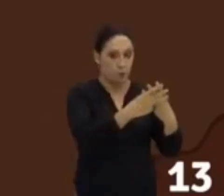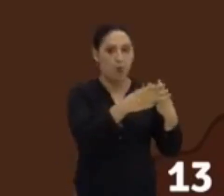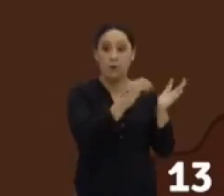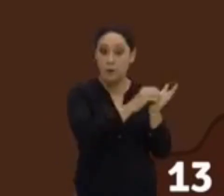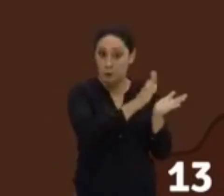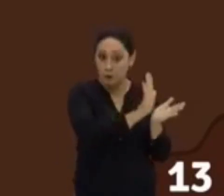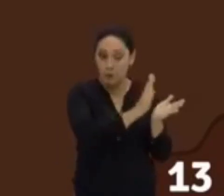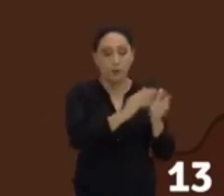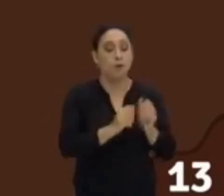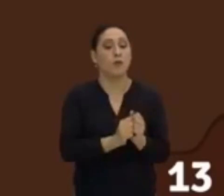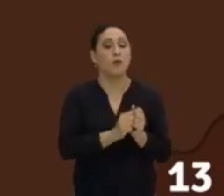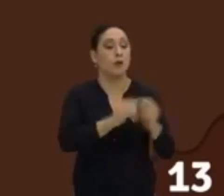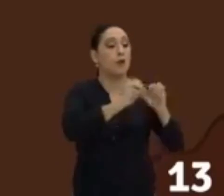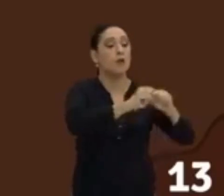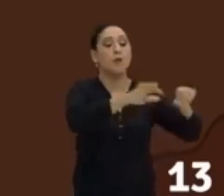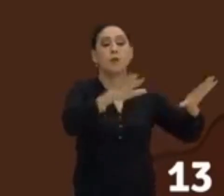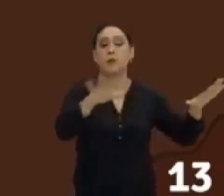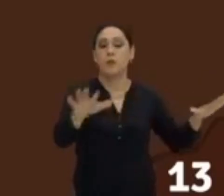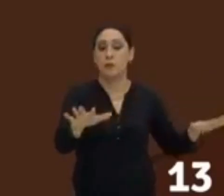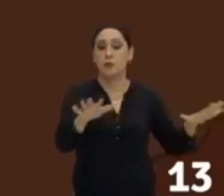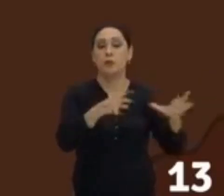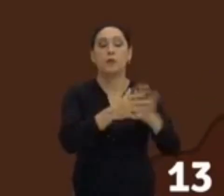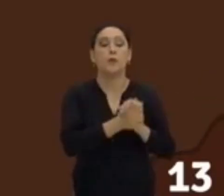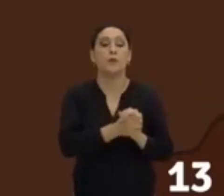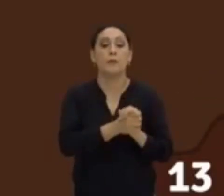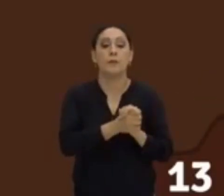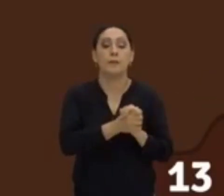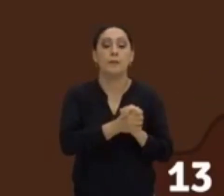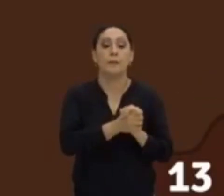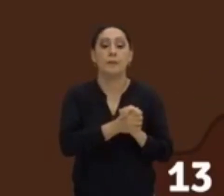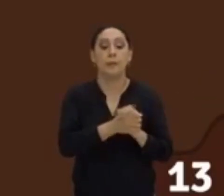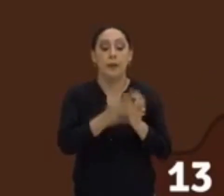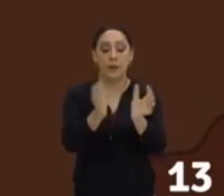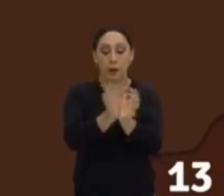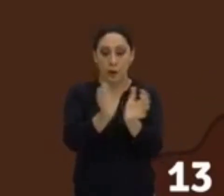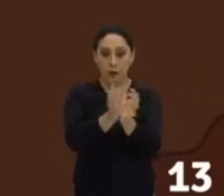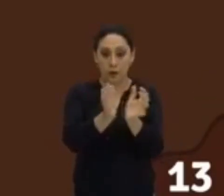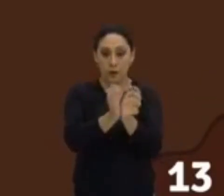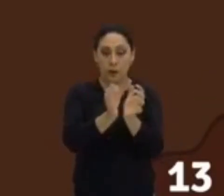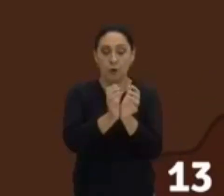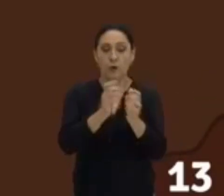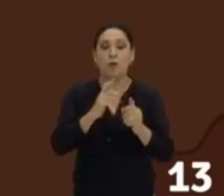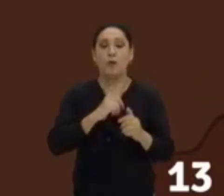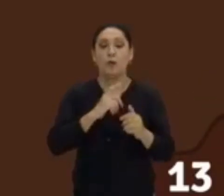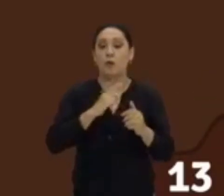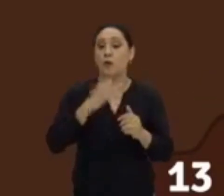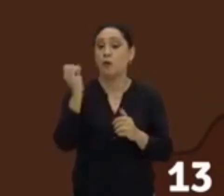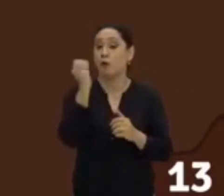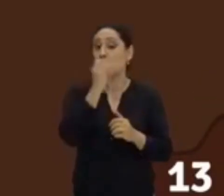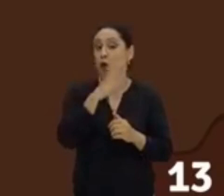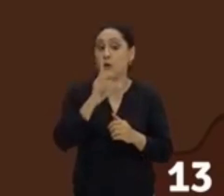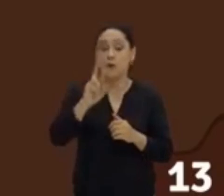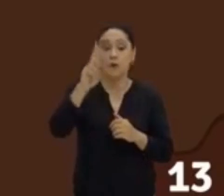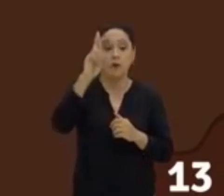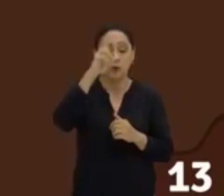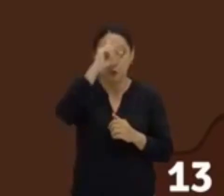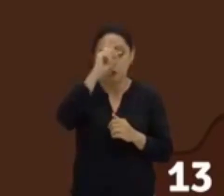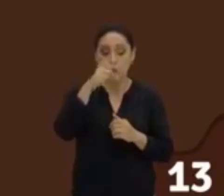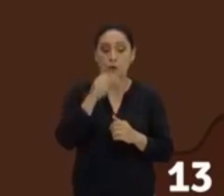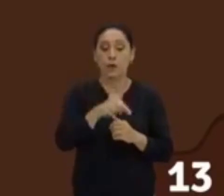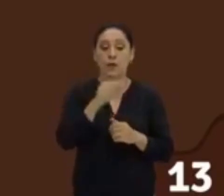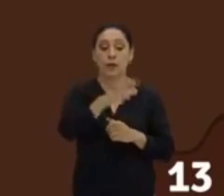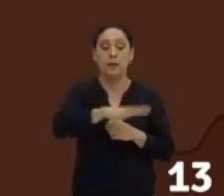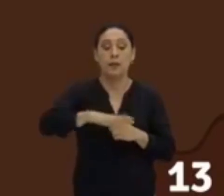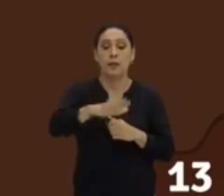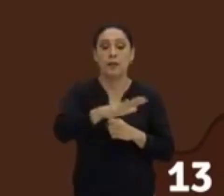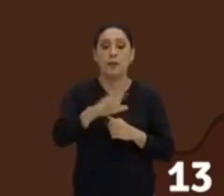expulsos, que se espalharam por diferentes áreas do cenário mundial. E do outro lado, você tem os novos donos desse território. E